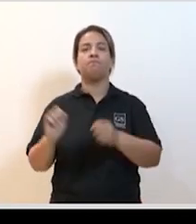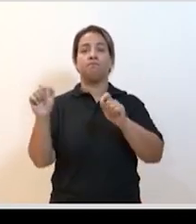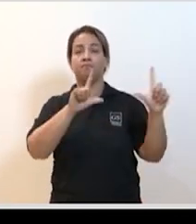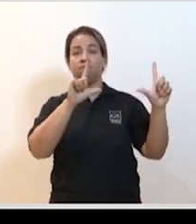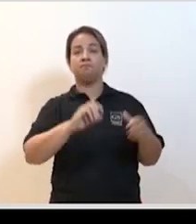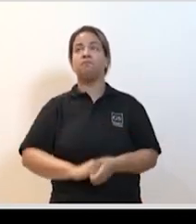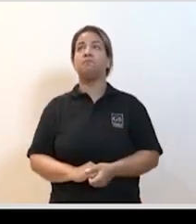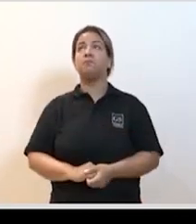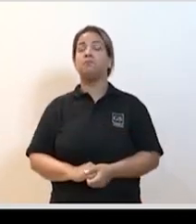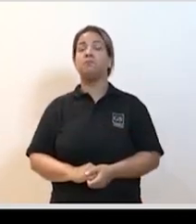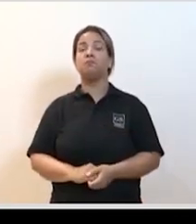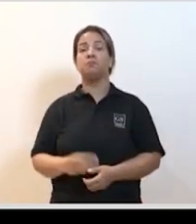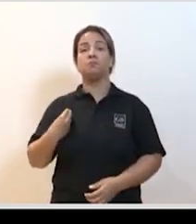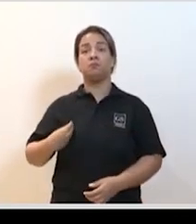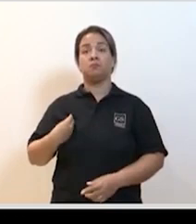participação social SUS